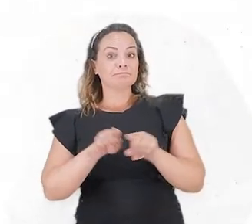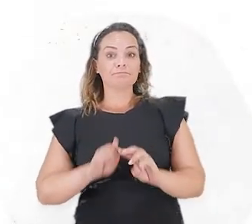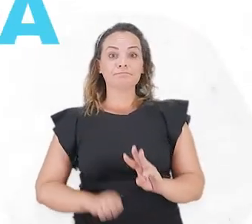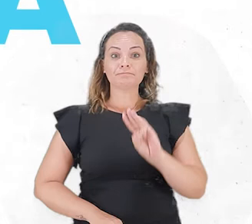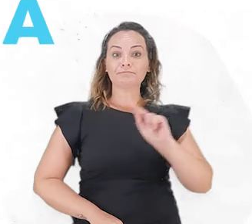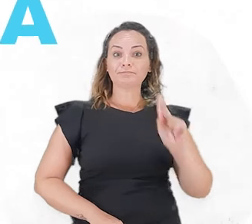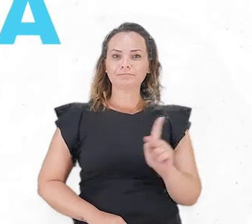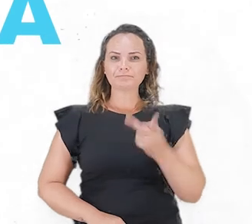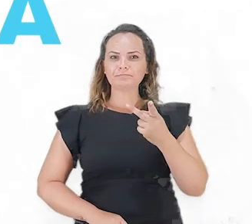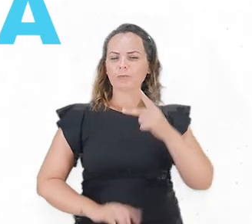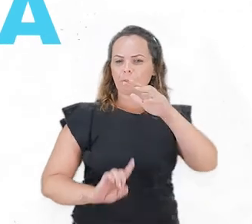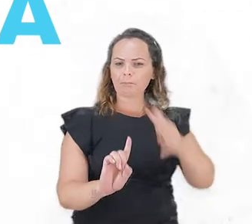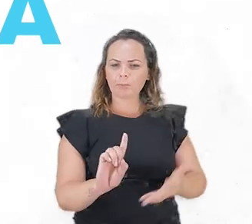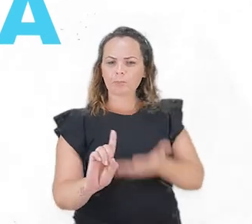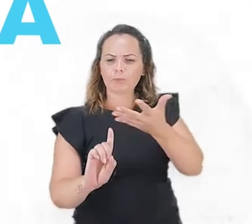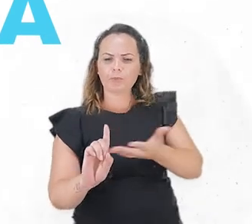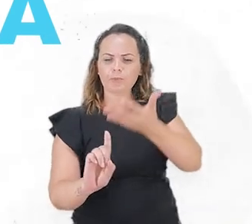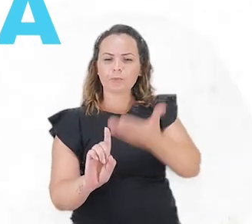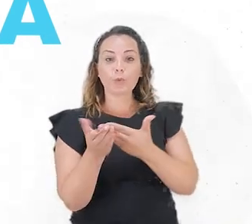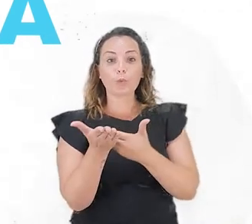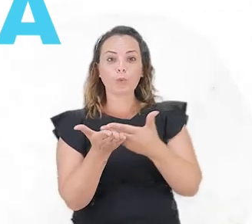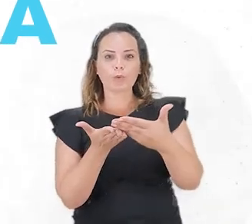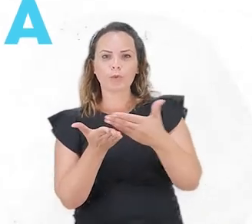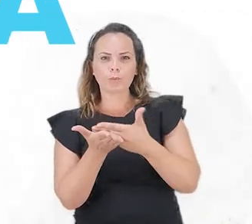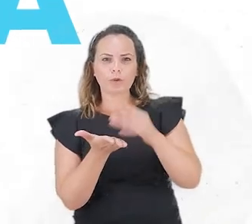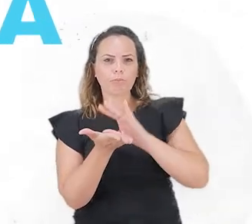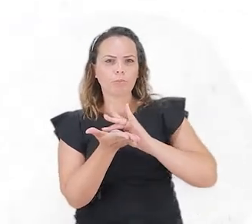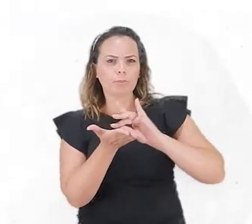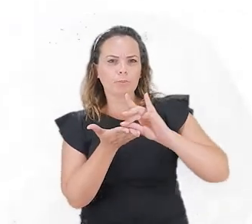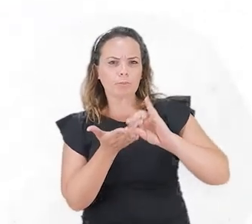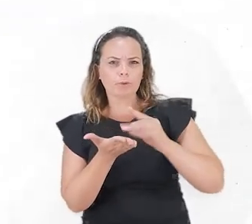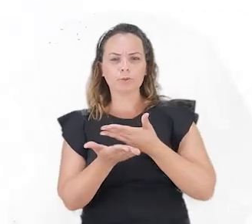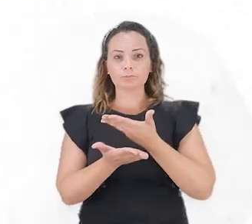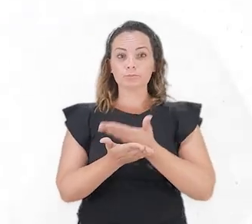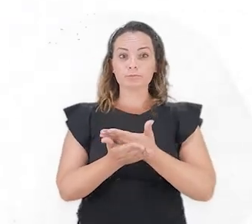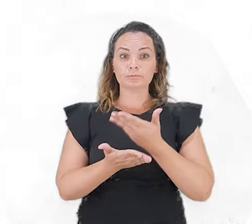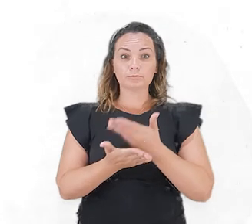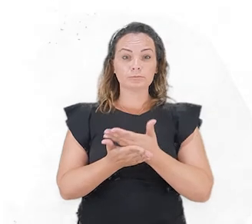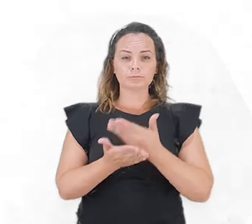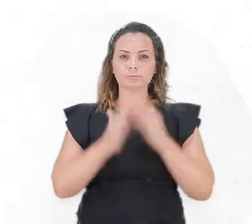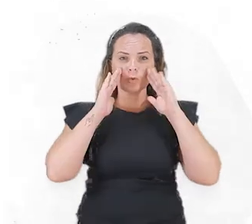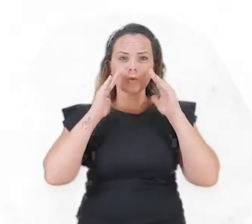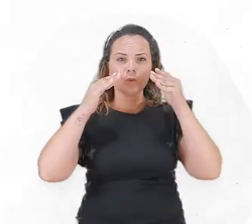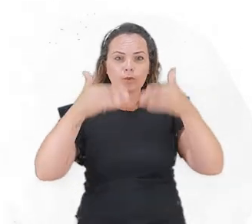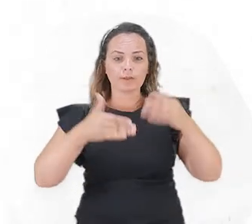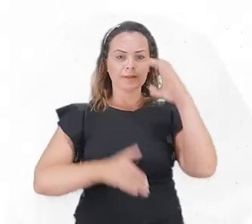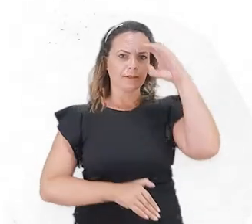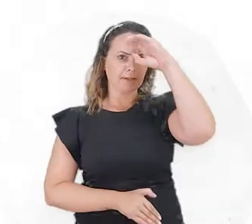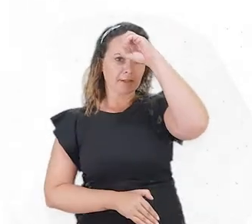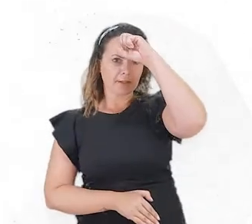ele busca sempre promover a iniciação científica. Todo o nosso trabalho tem ênfase no